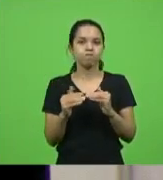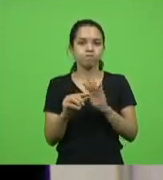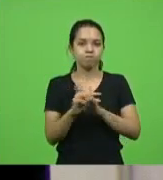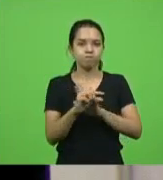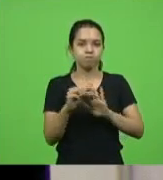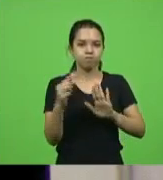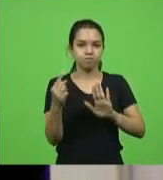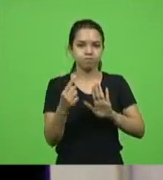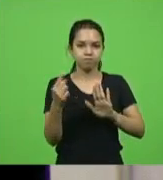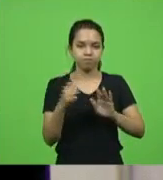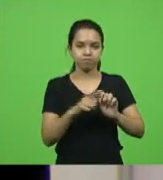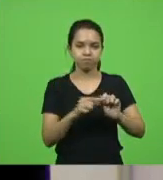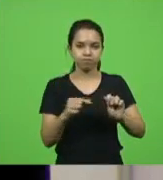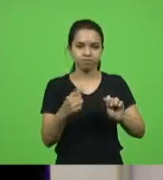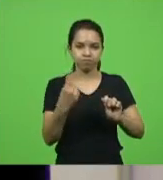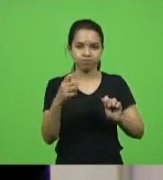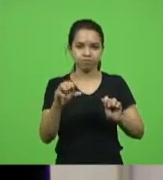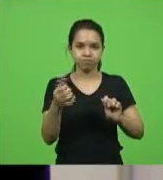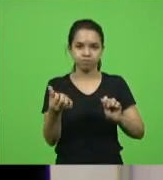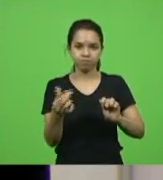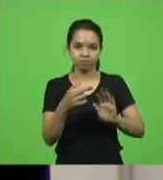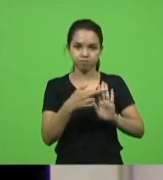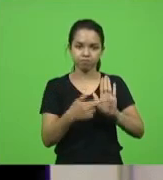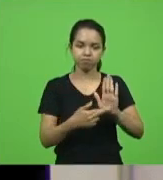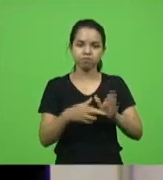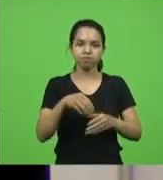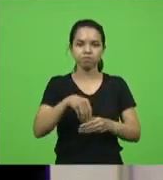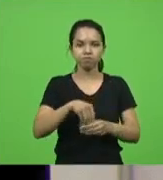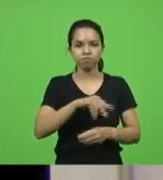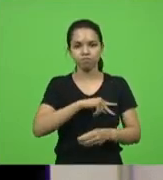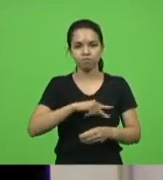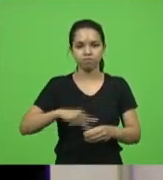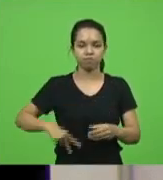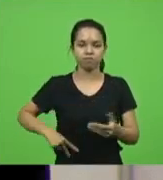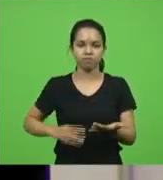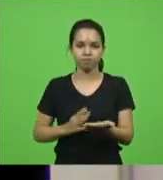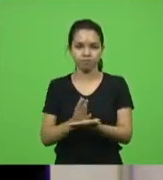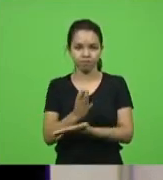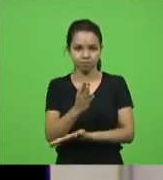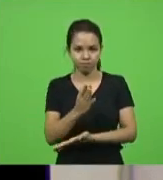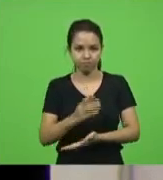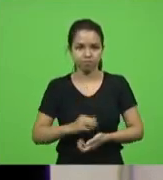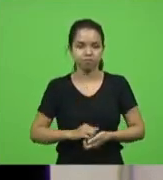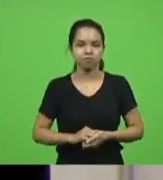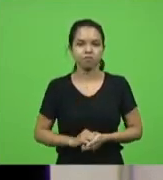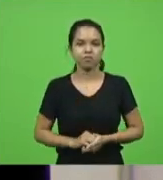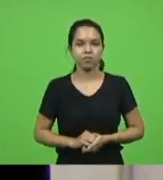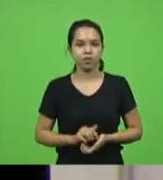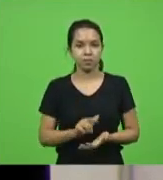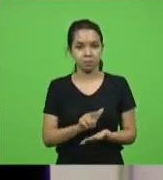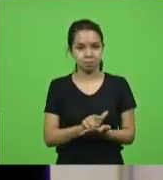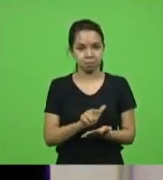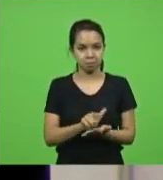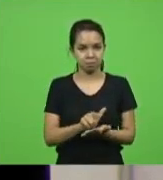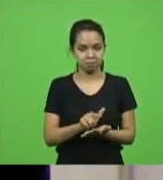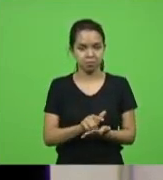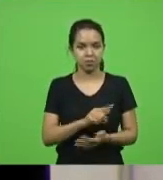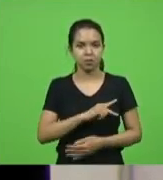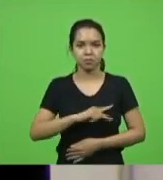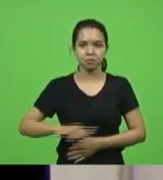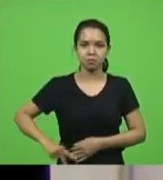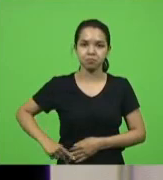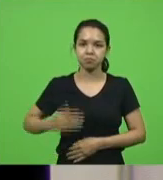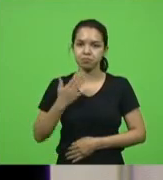1º do artigo 106 do Regimento Interno, o senhor presidente deu a por aprovada. Expediente, o senhor